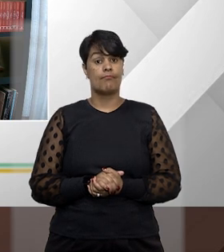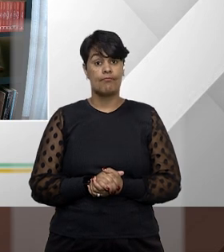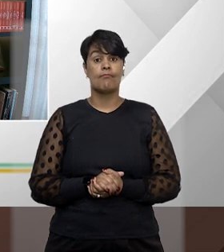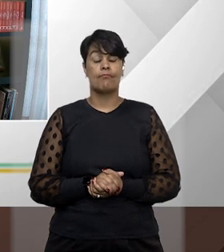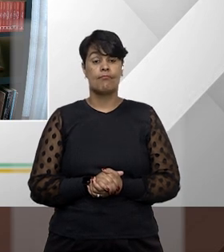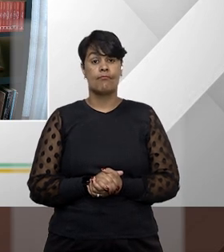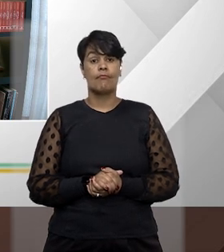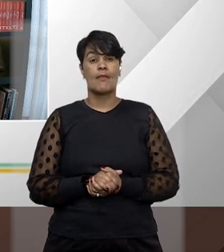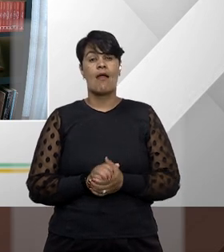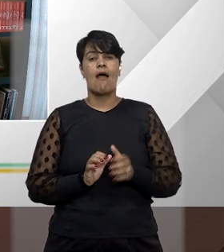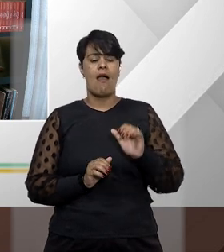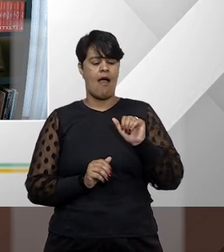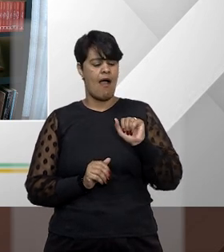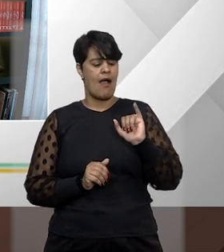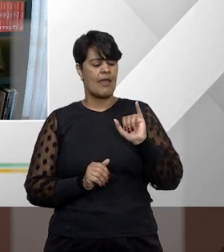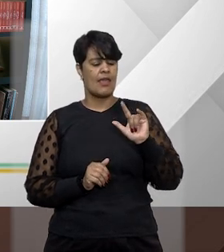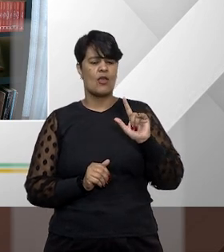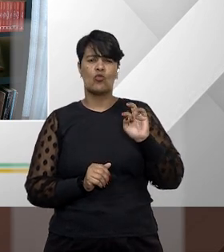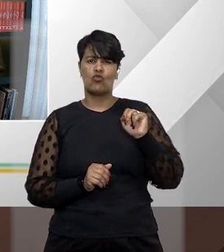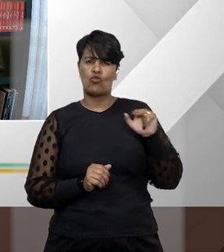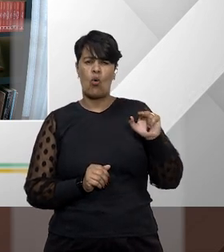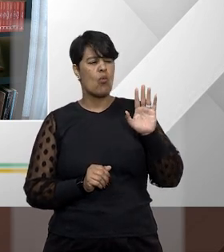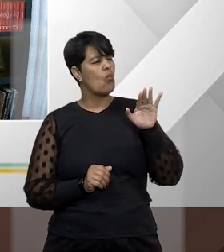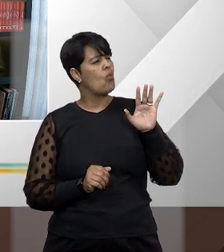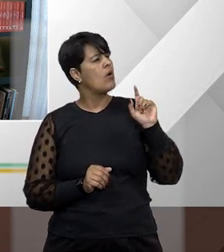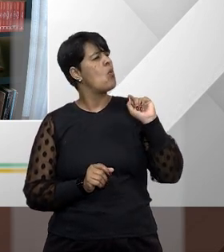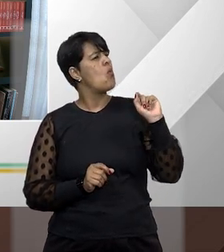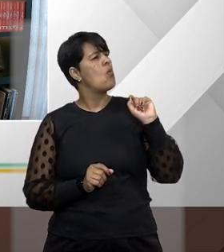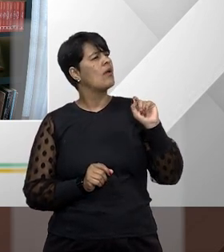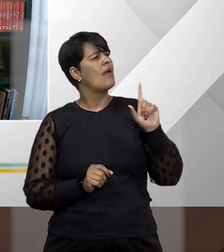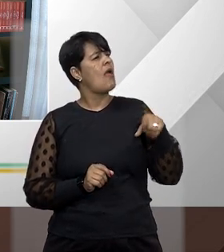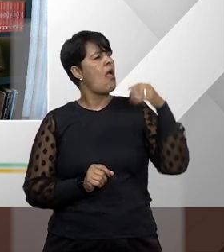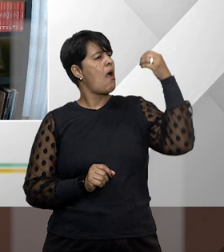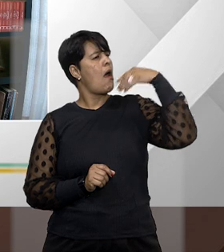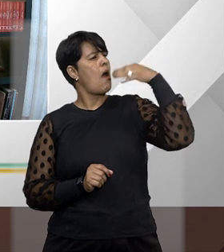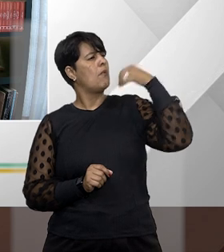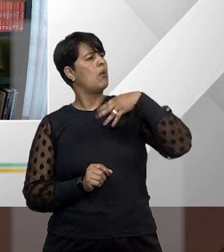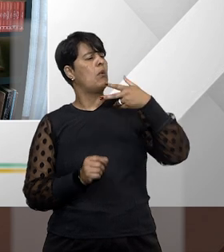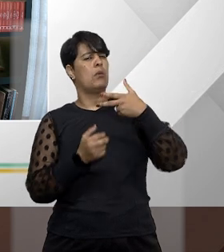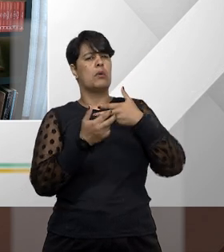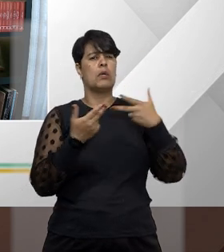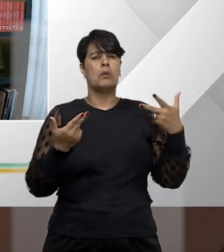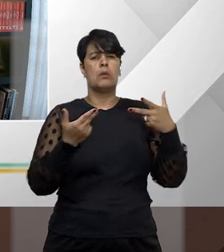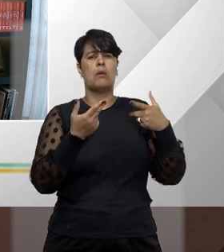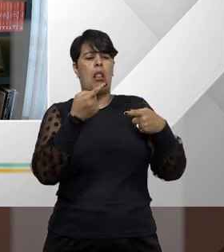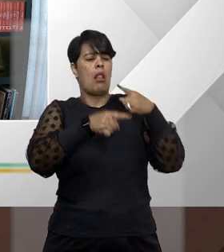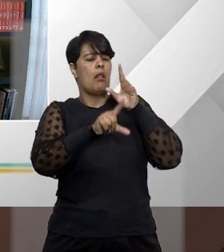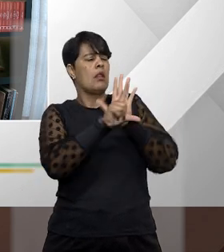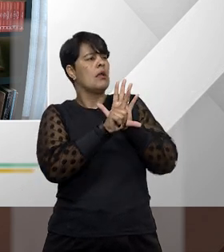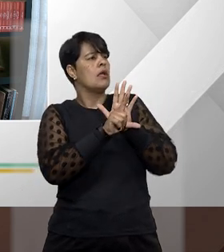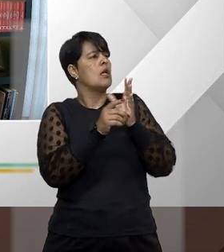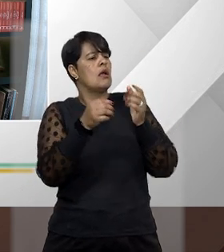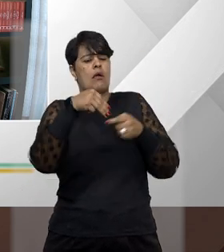Professor Ailton, e o que seria a ilegalidade ou o abuso de poder para fins de impetração de mandato de segurança?